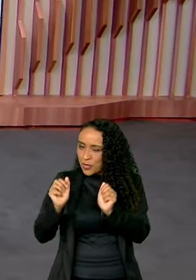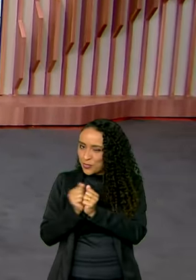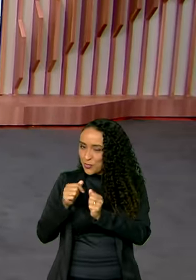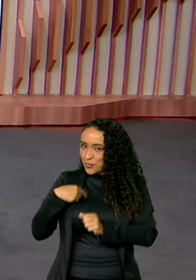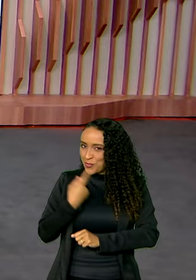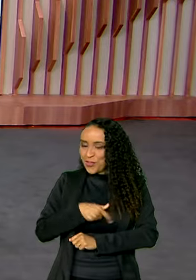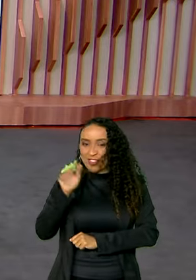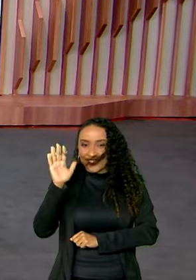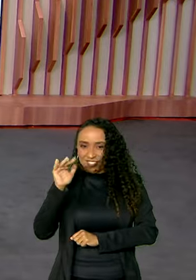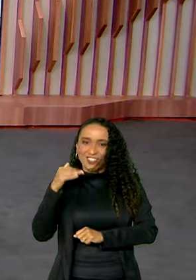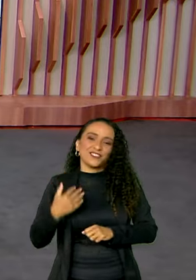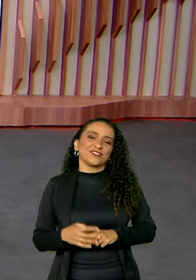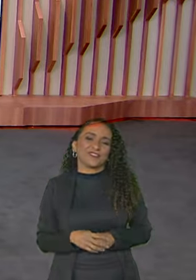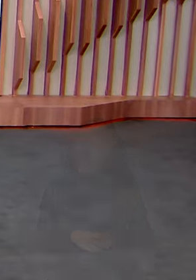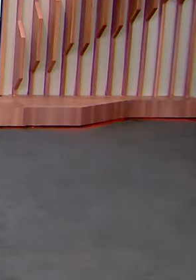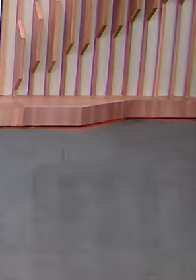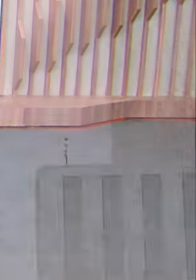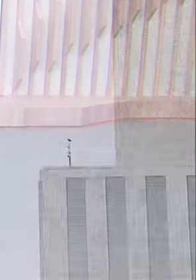com a gente. Até já!